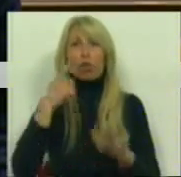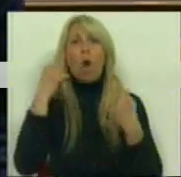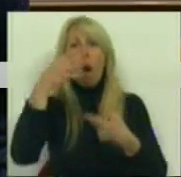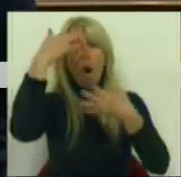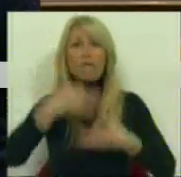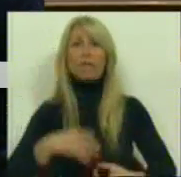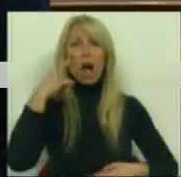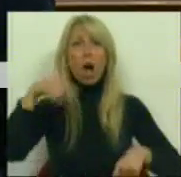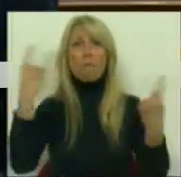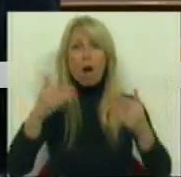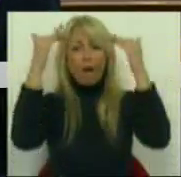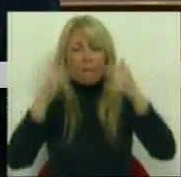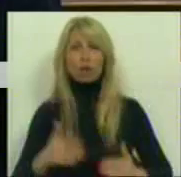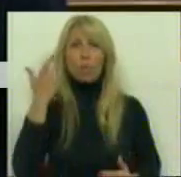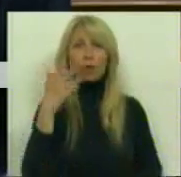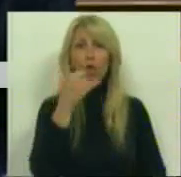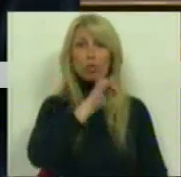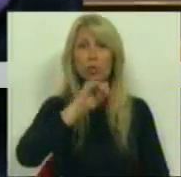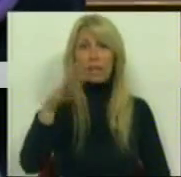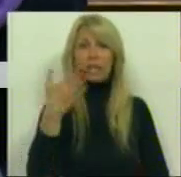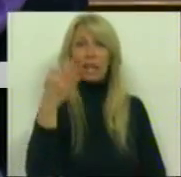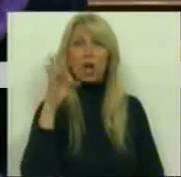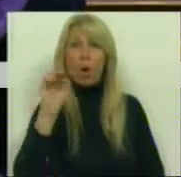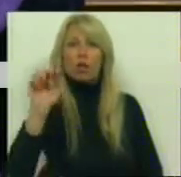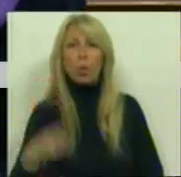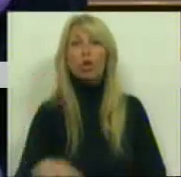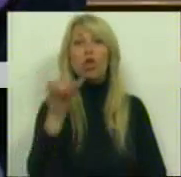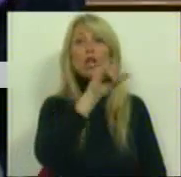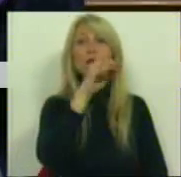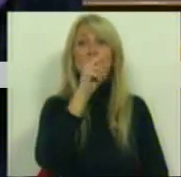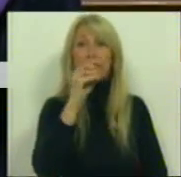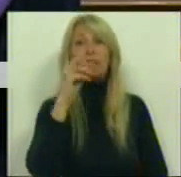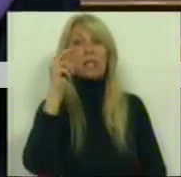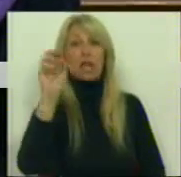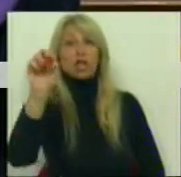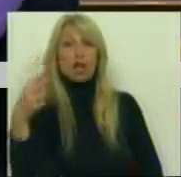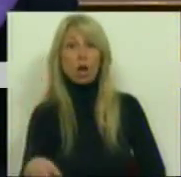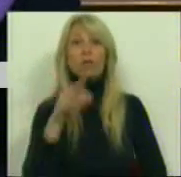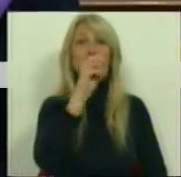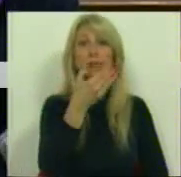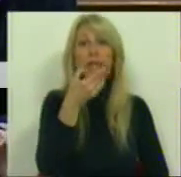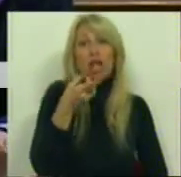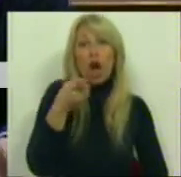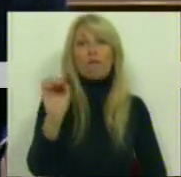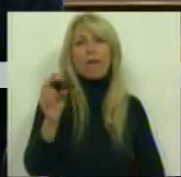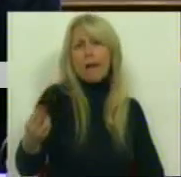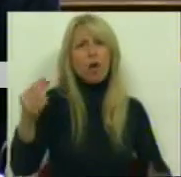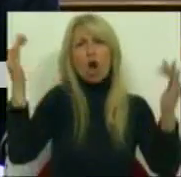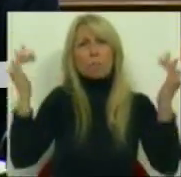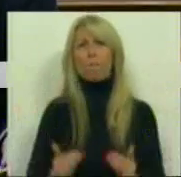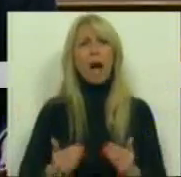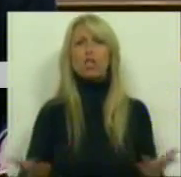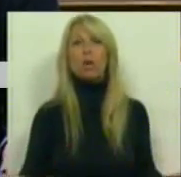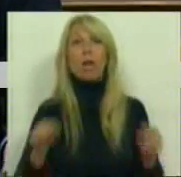de 274 euros, de 303 euros e de 379 euros. Estas são